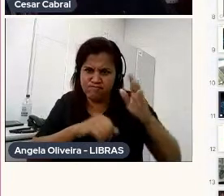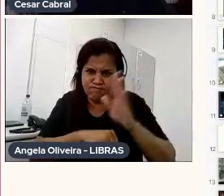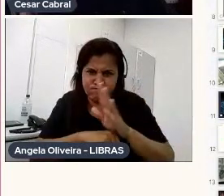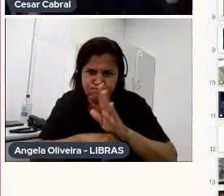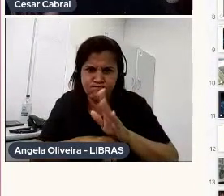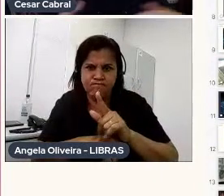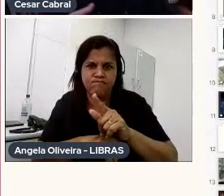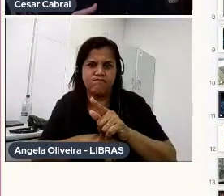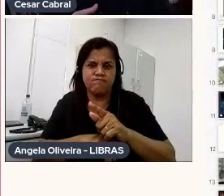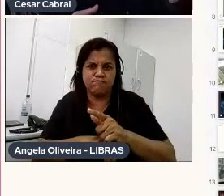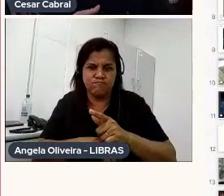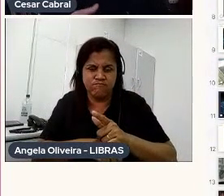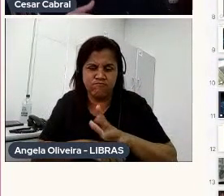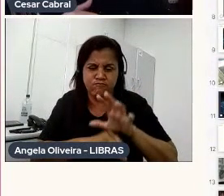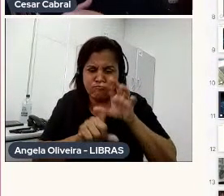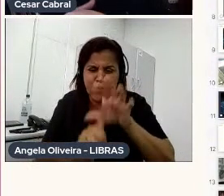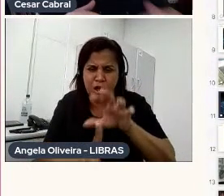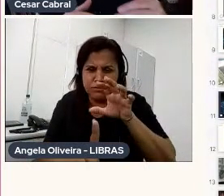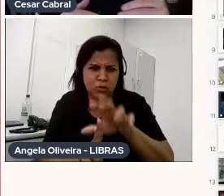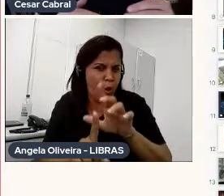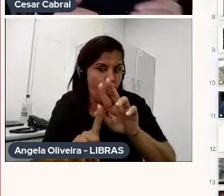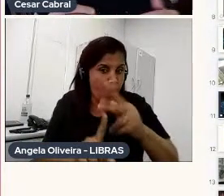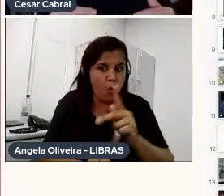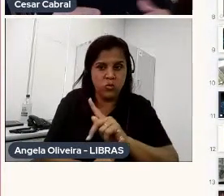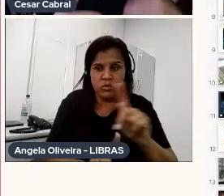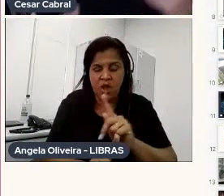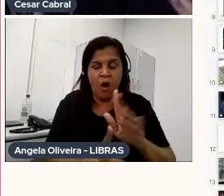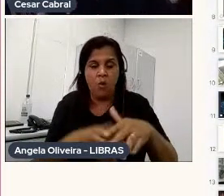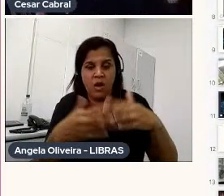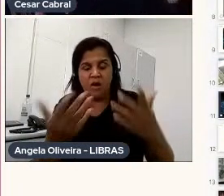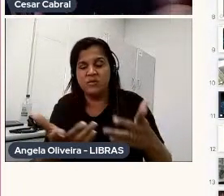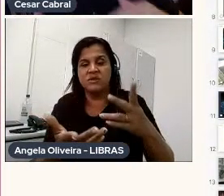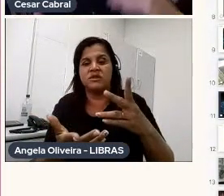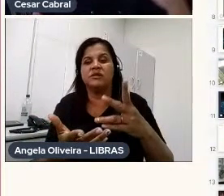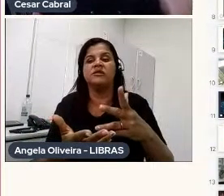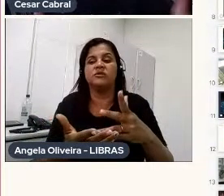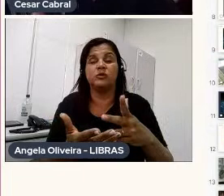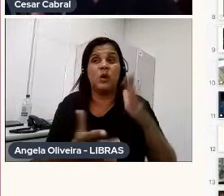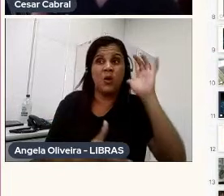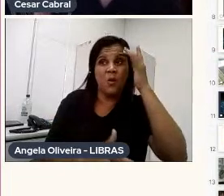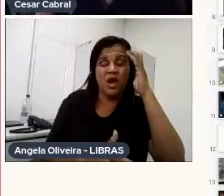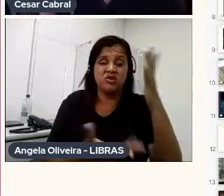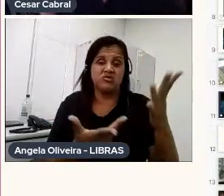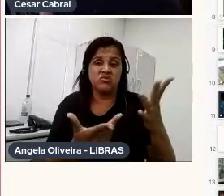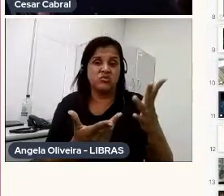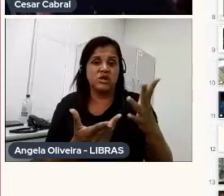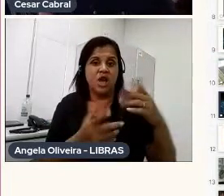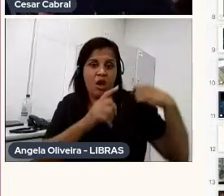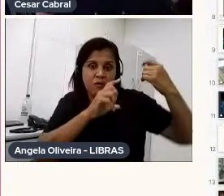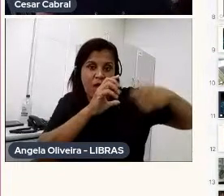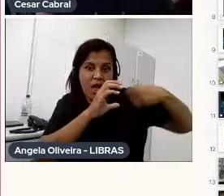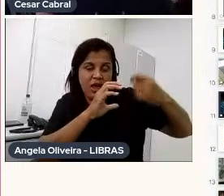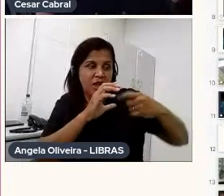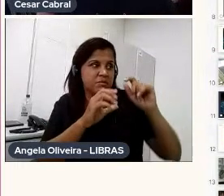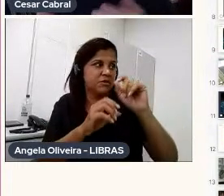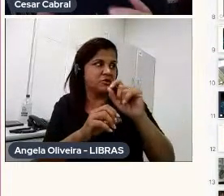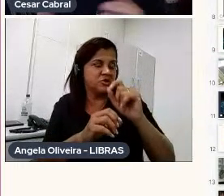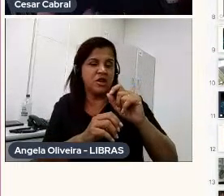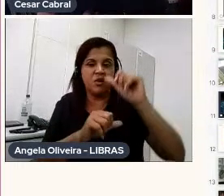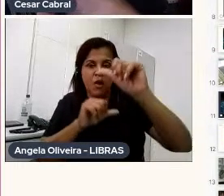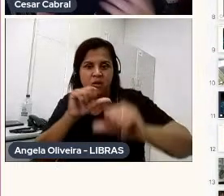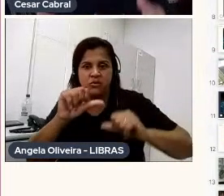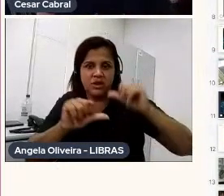ela ou não, né, causando uma, eu acho que o fato de ligar uma câmera gera uma alteração em quem está sendo